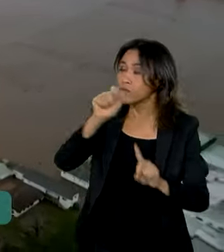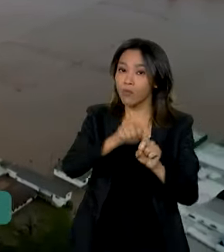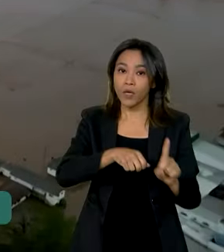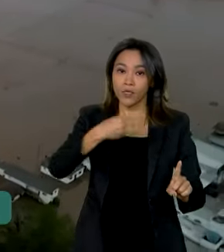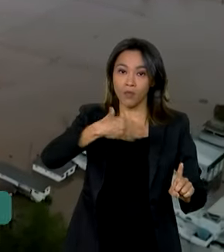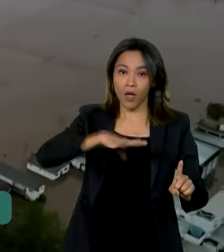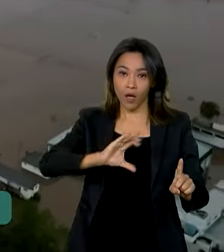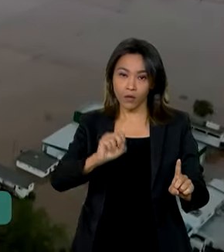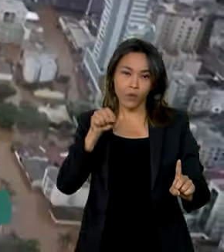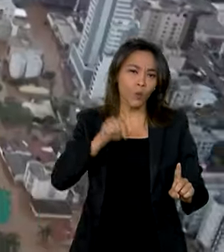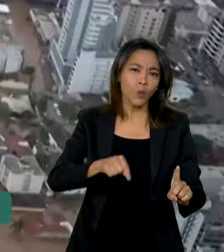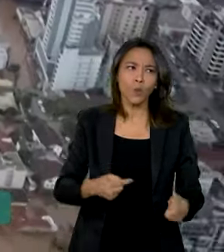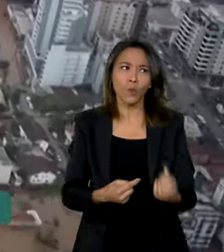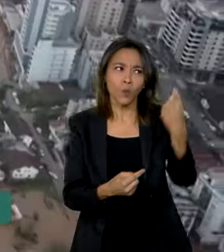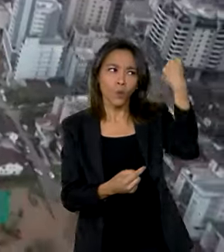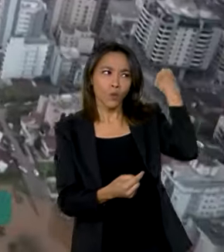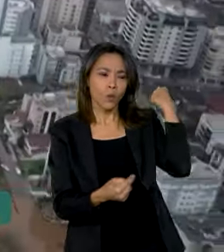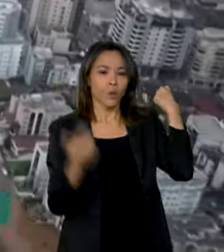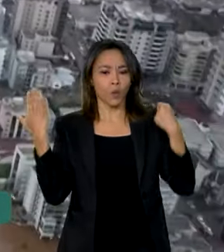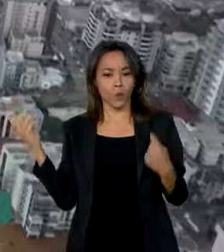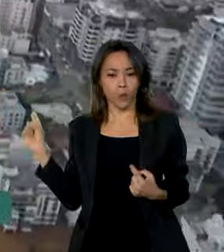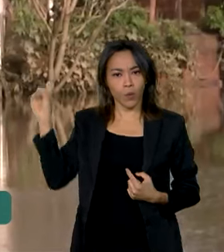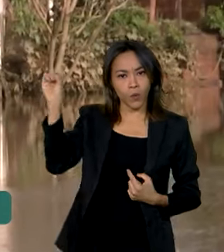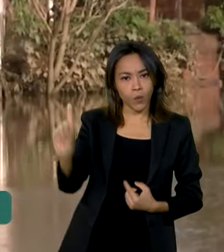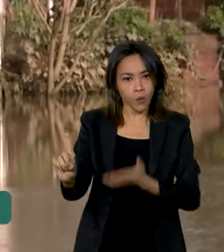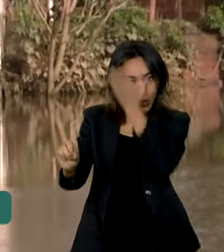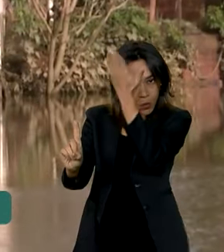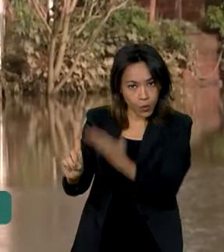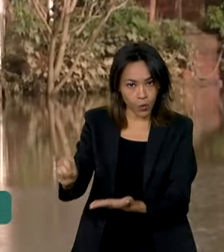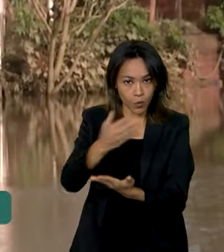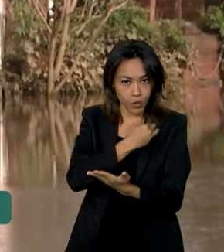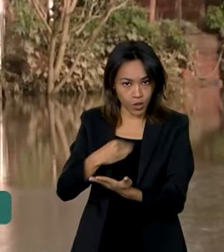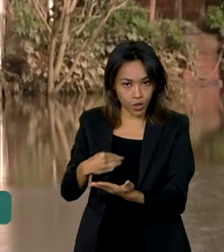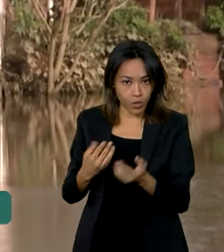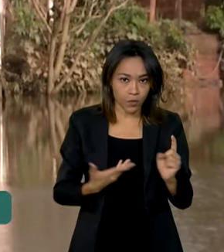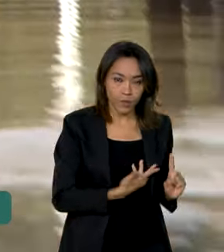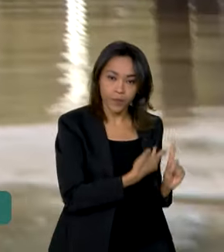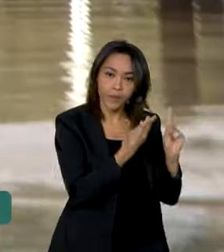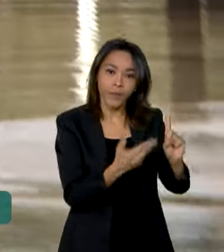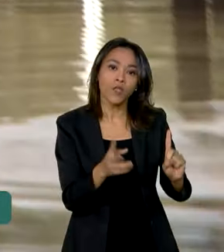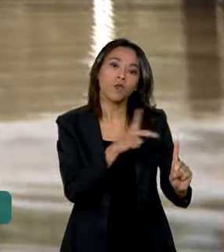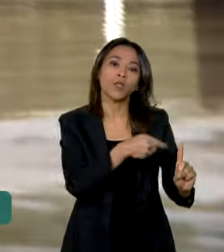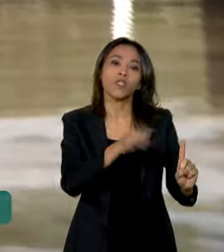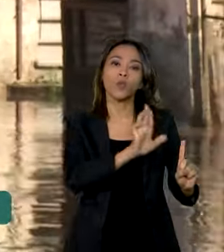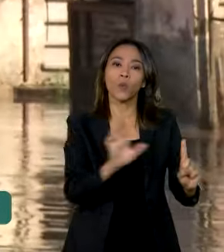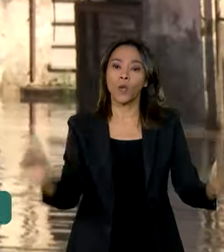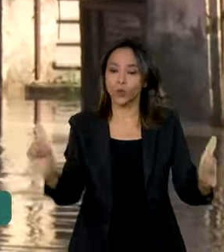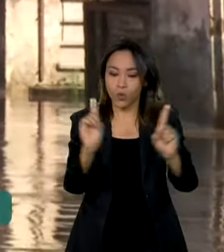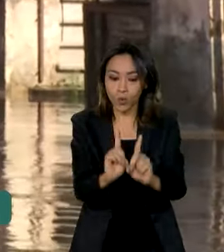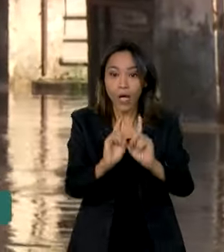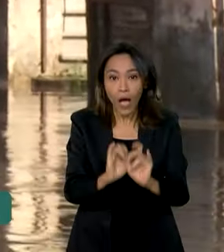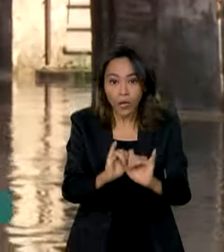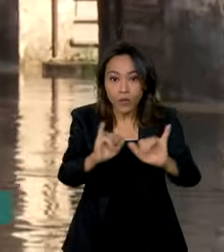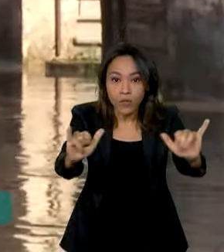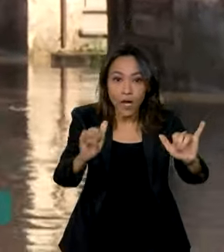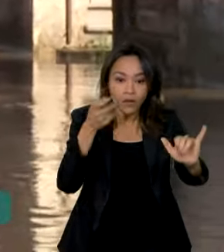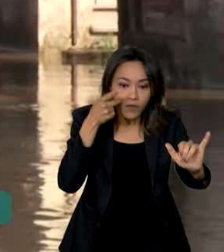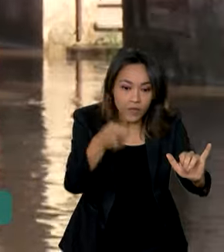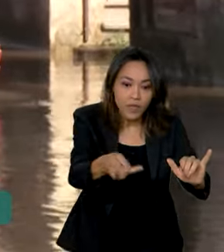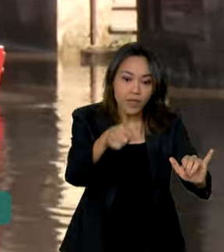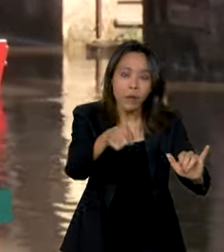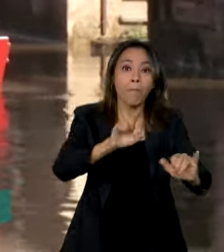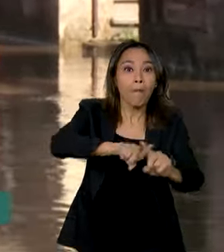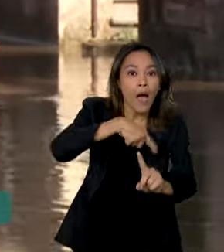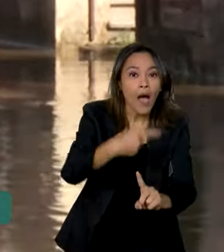ano, quando o ministro Valdez Góes e o presidente Lula anunciaram em visita ao Estado mais